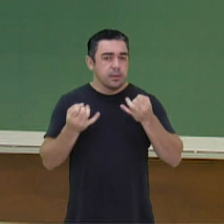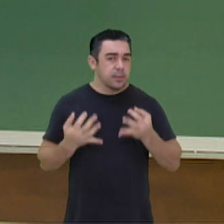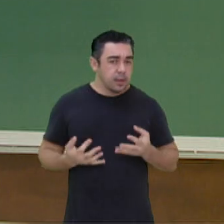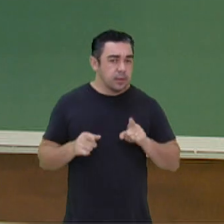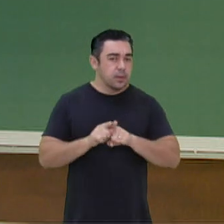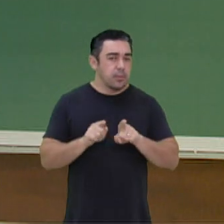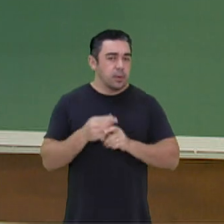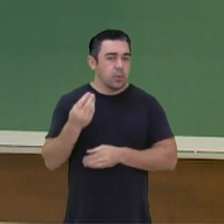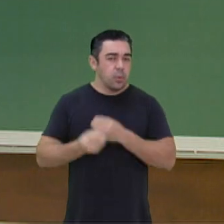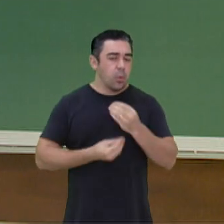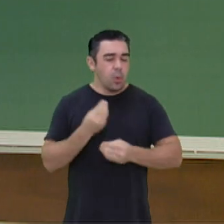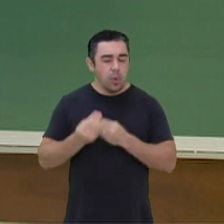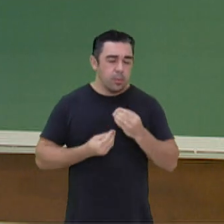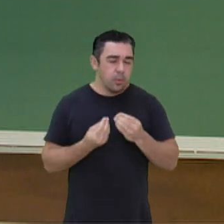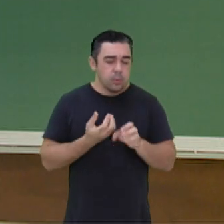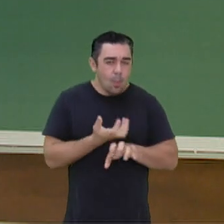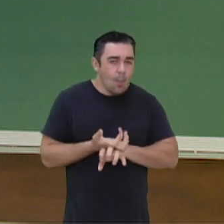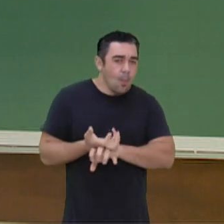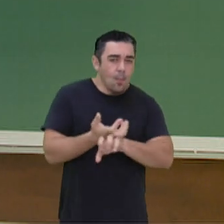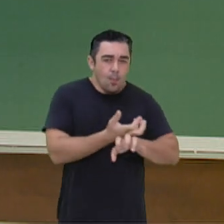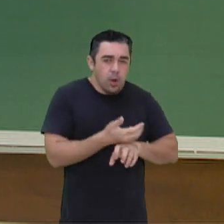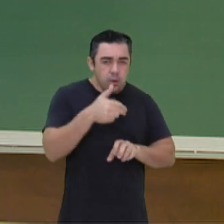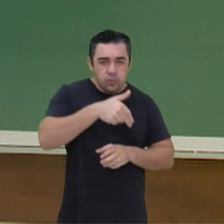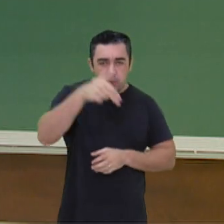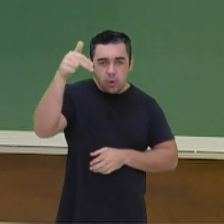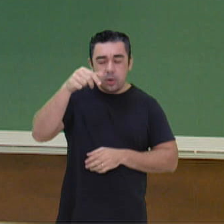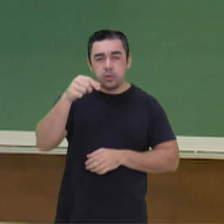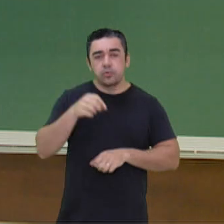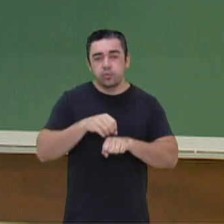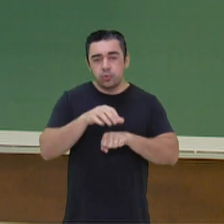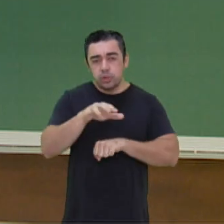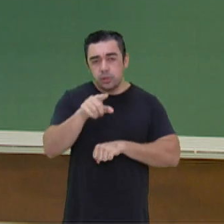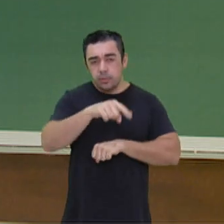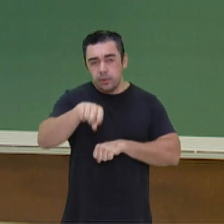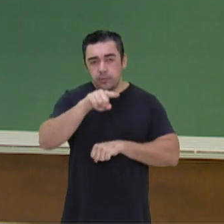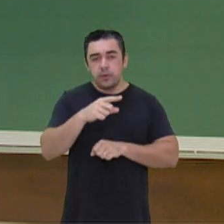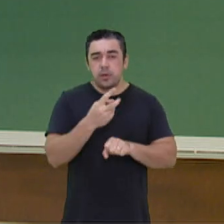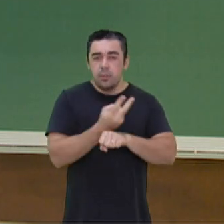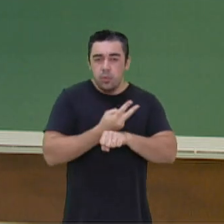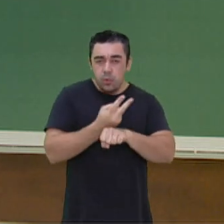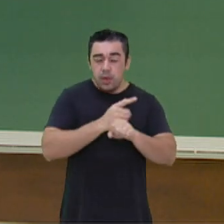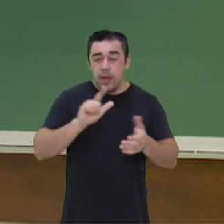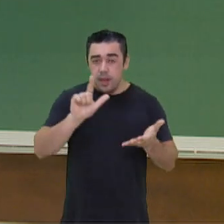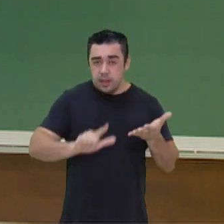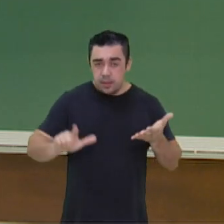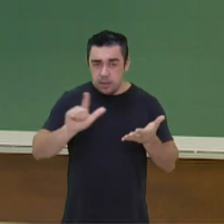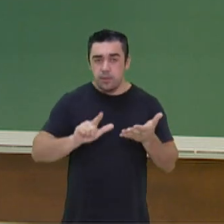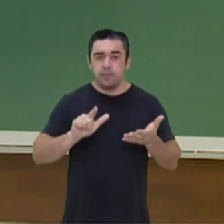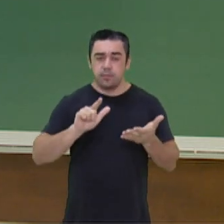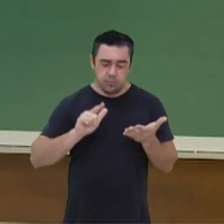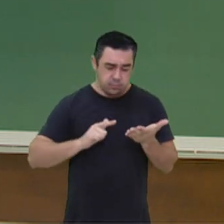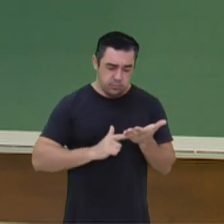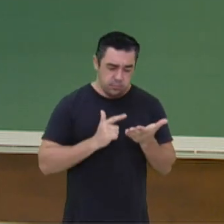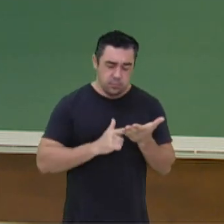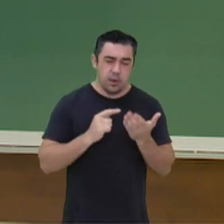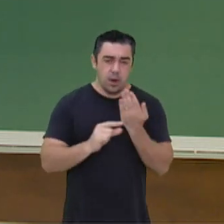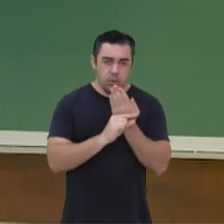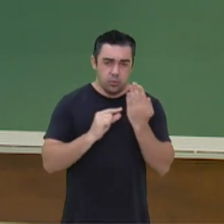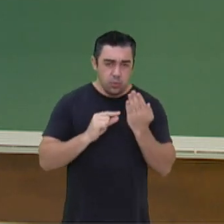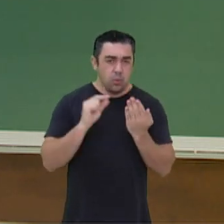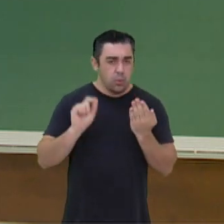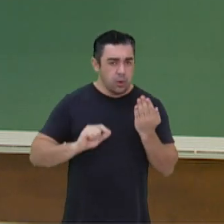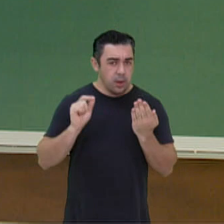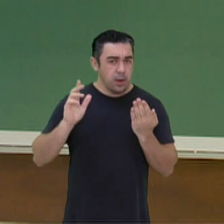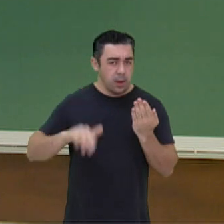Nordeste. Sugeri para vocês procurarem algumas obras, principalmente, né? Obras, assim, que estão trabalhando os